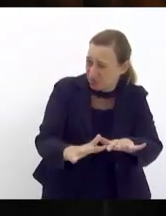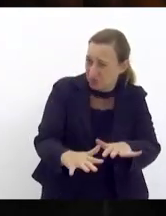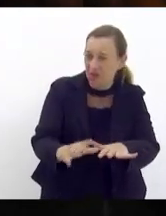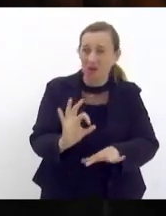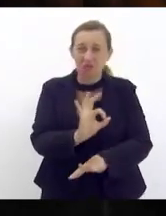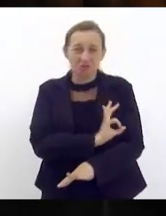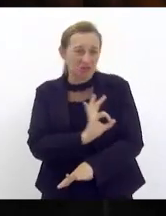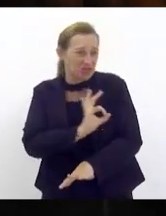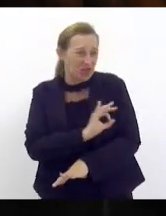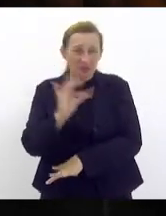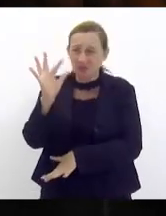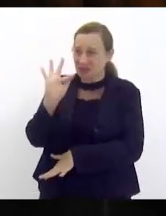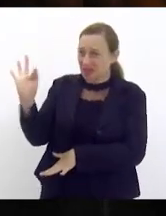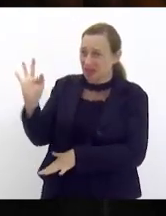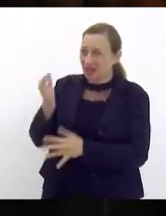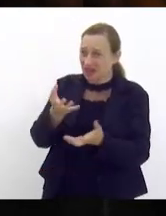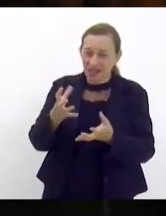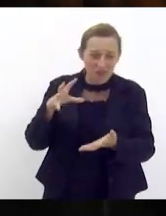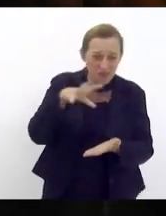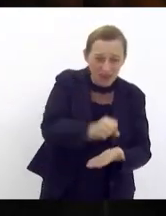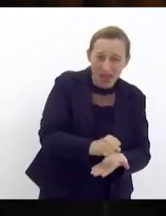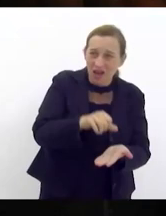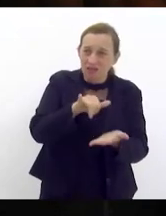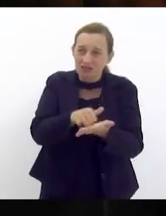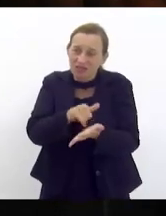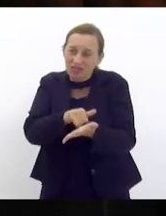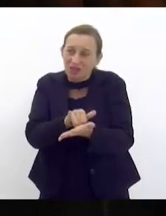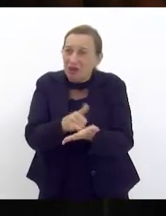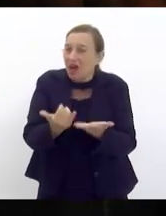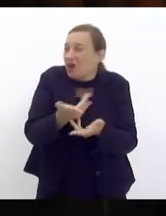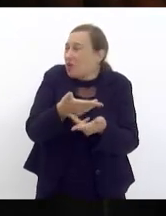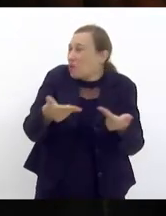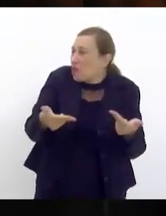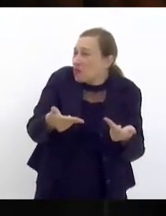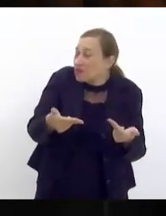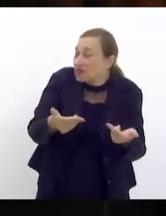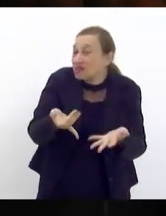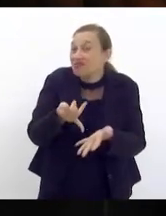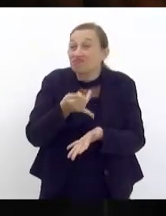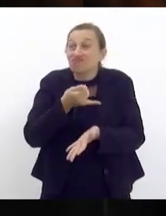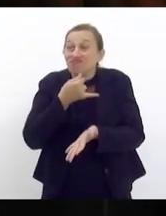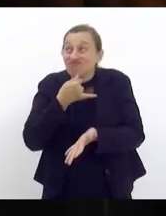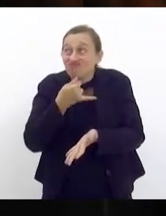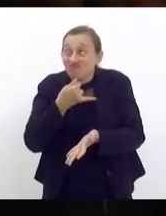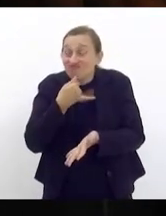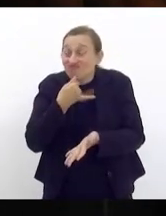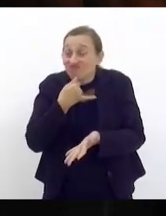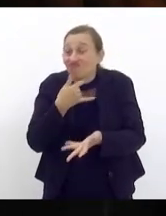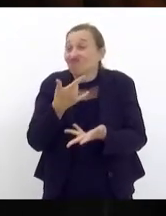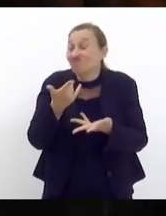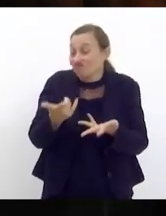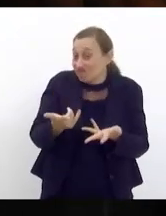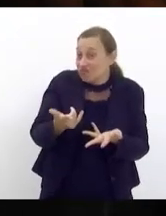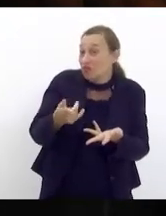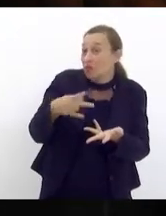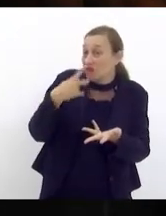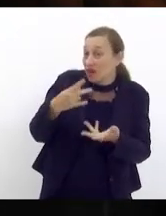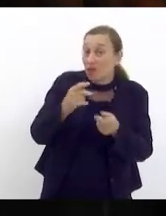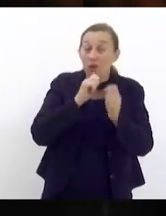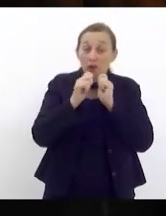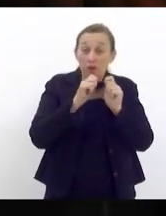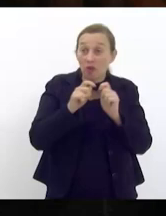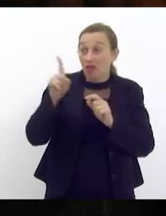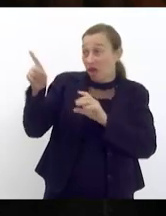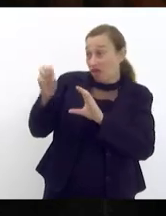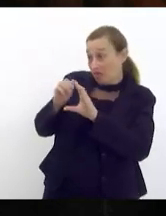federal querendo pegar seu celular enfim coisas assim que lamentáveis cenas lamentáveis como diriam os repórteres lá da